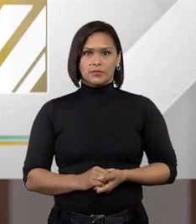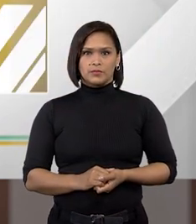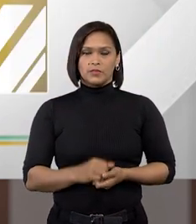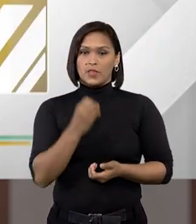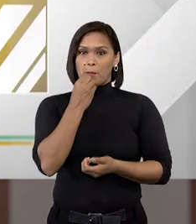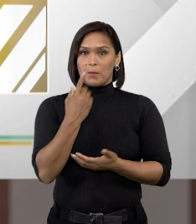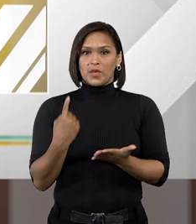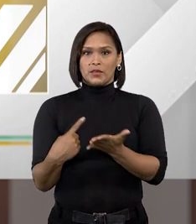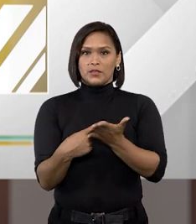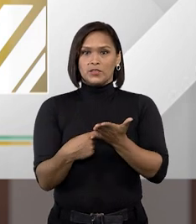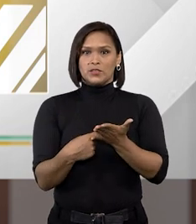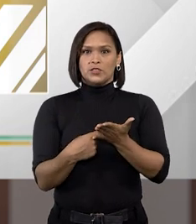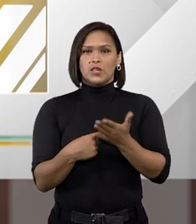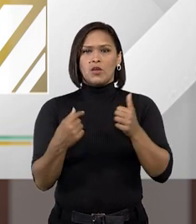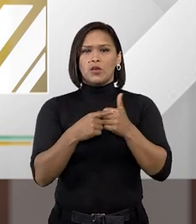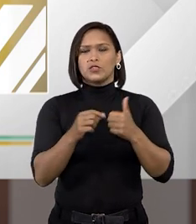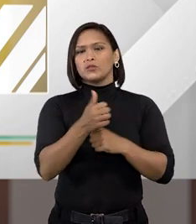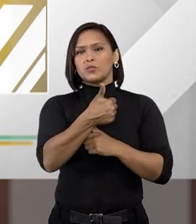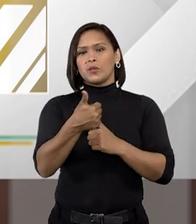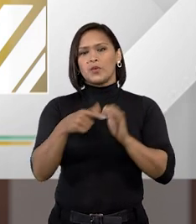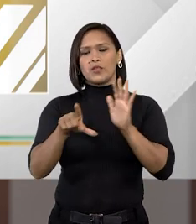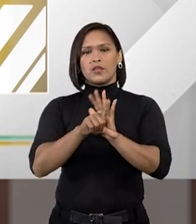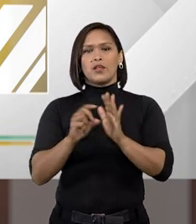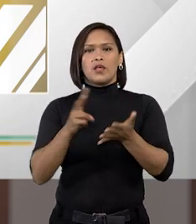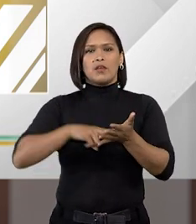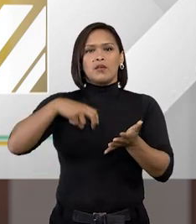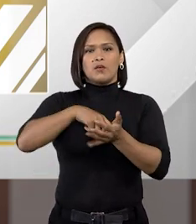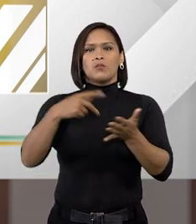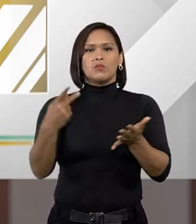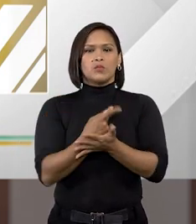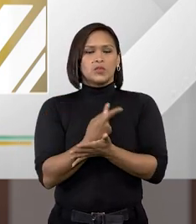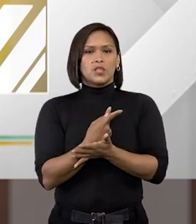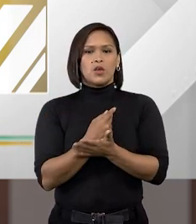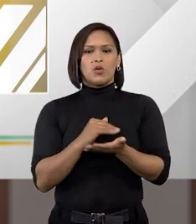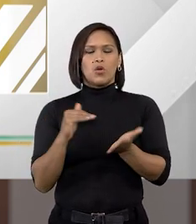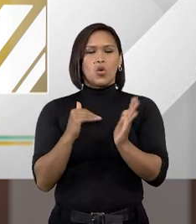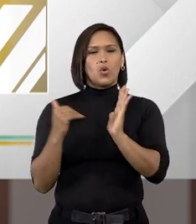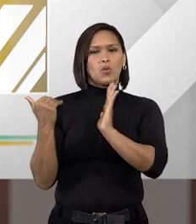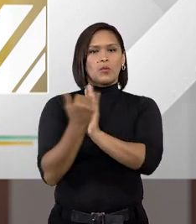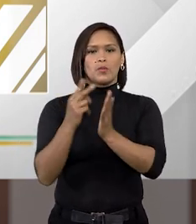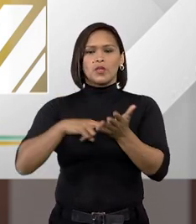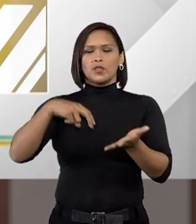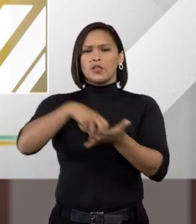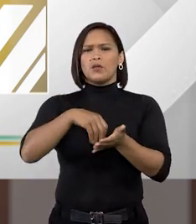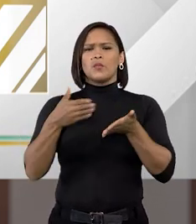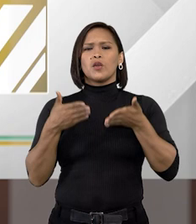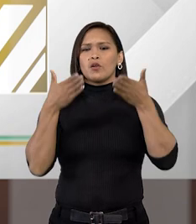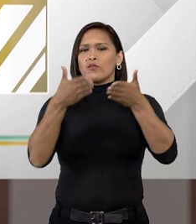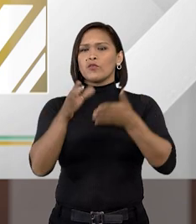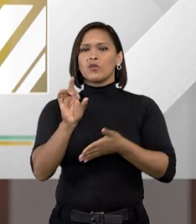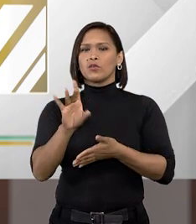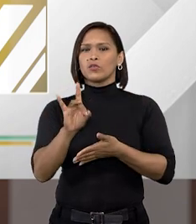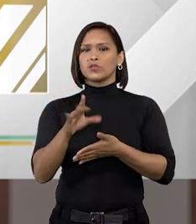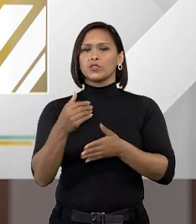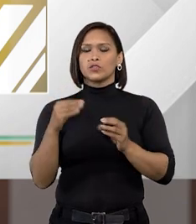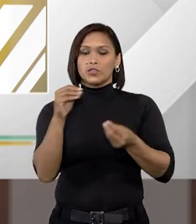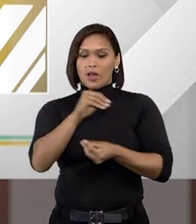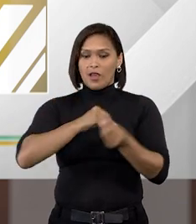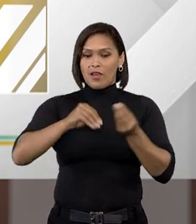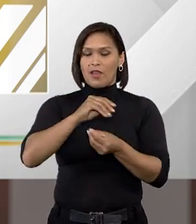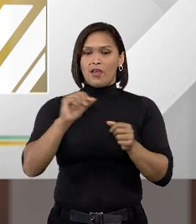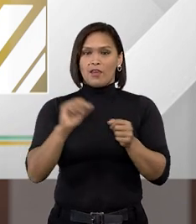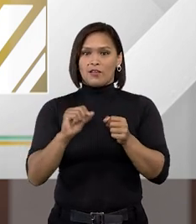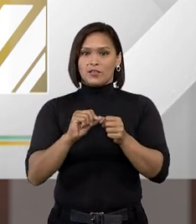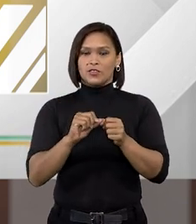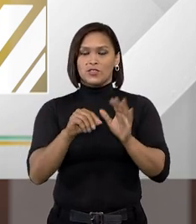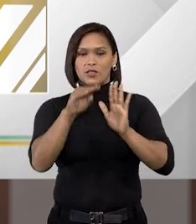Bem, e de acordo com o artigo 1º da lei de execução penal, o cumprimento da pena tem por objetivo não apenas dar efetividade